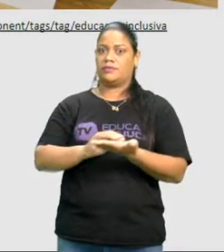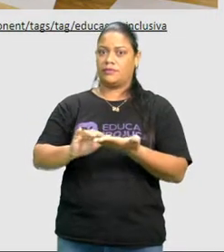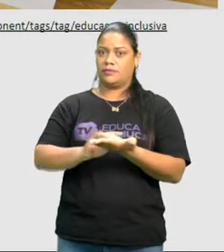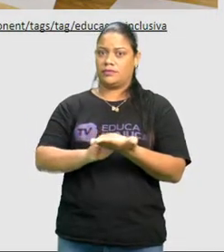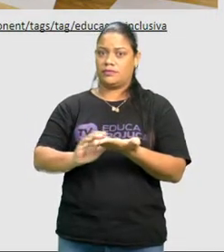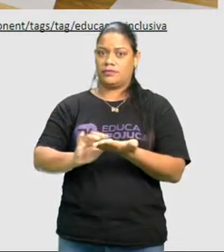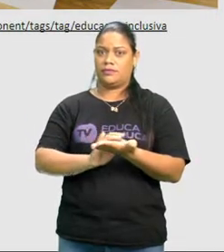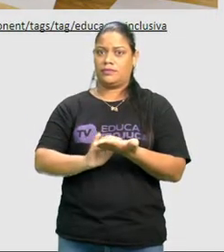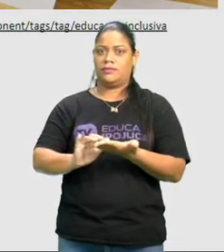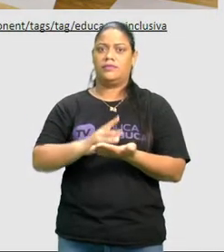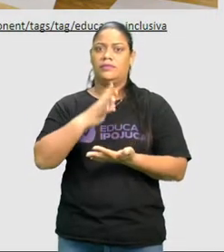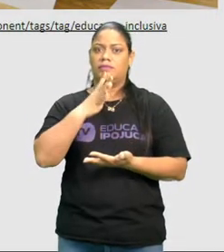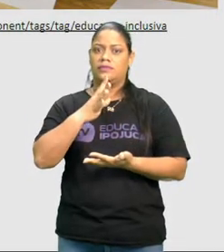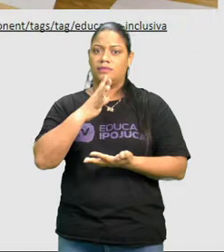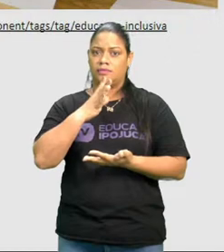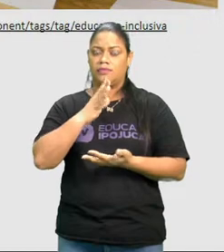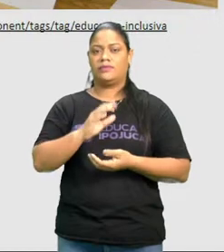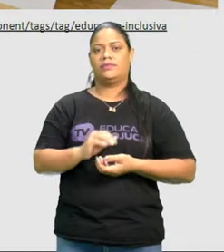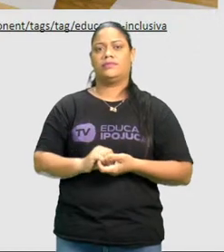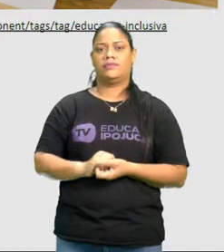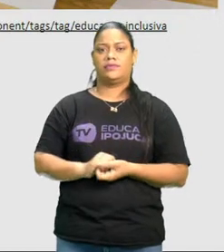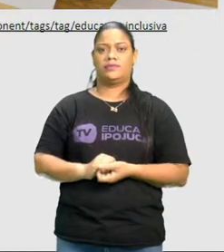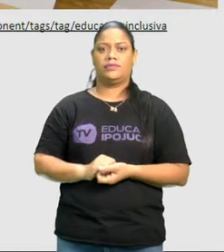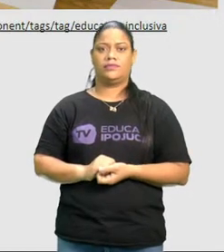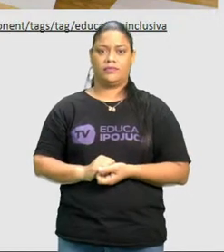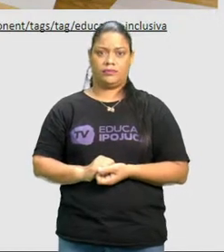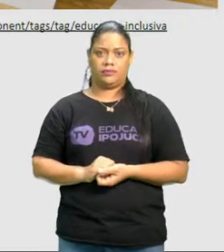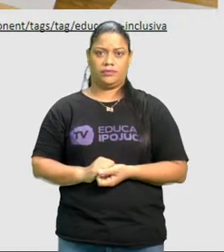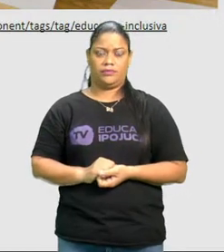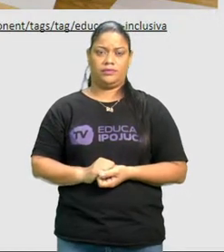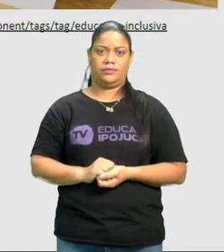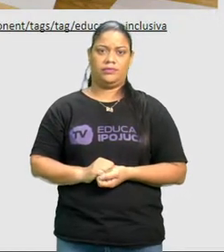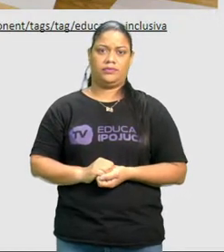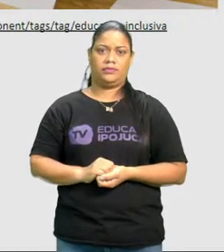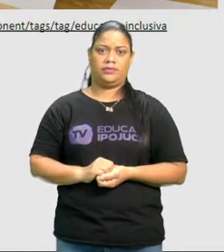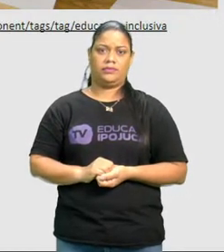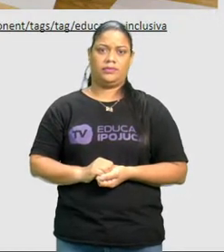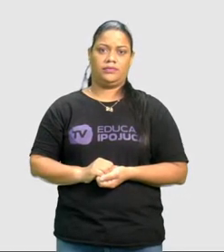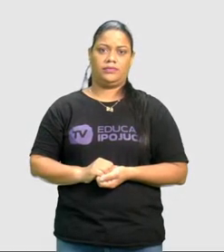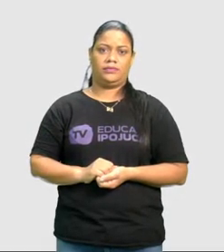reconhecer a escrita através do toque dos dedos.